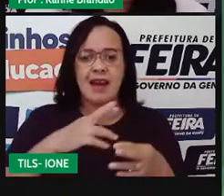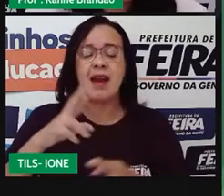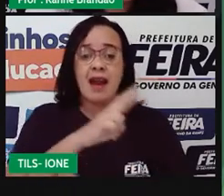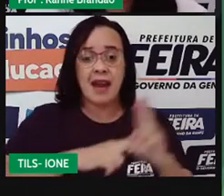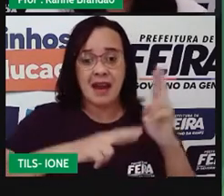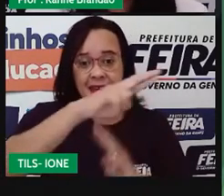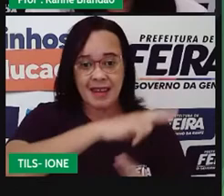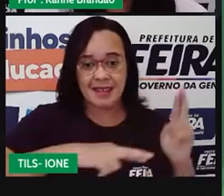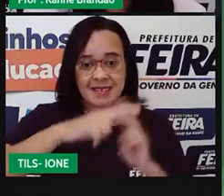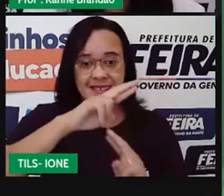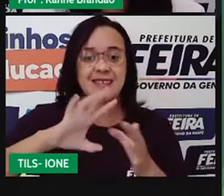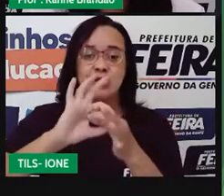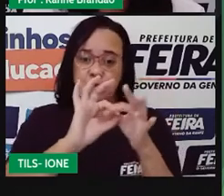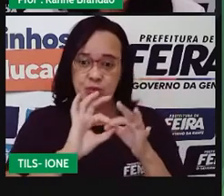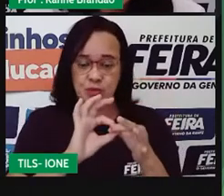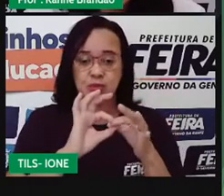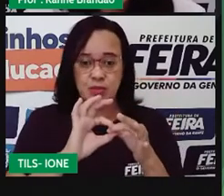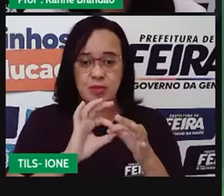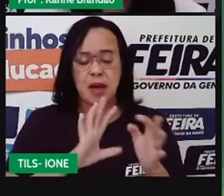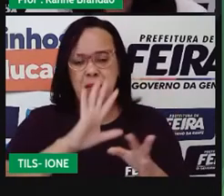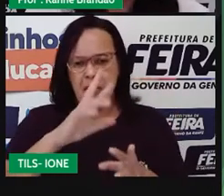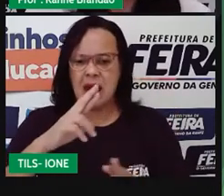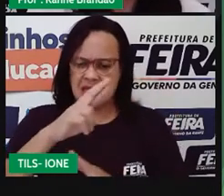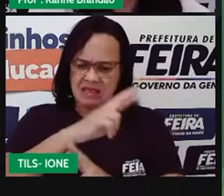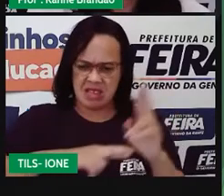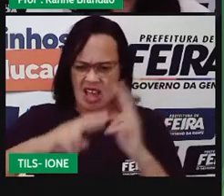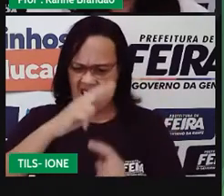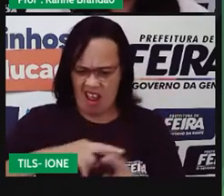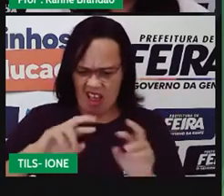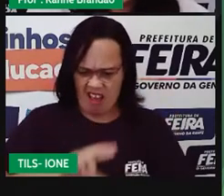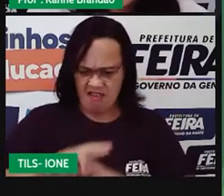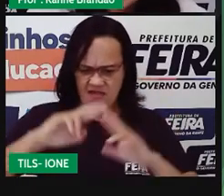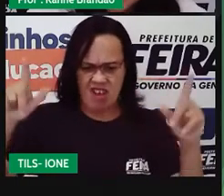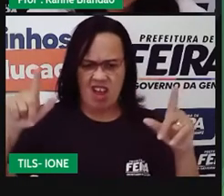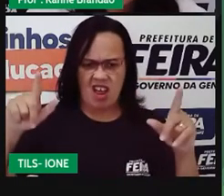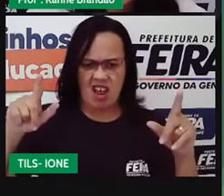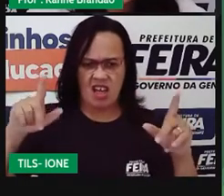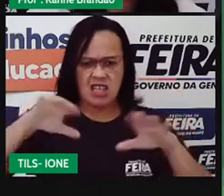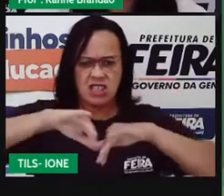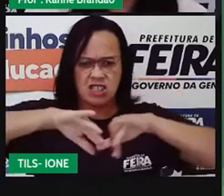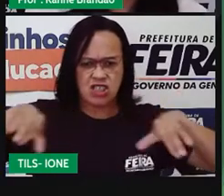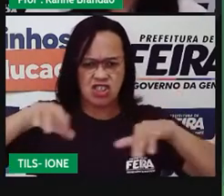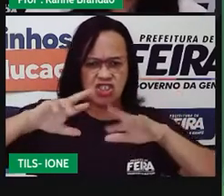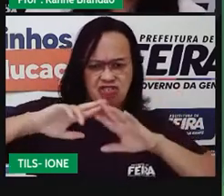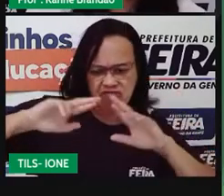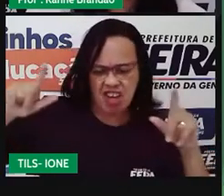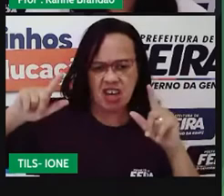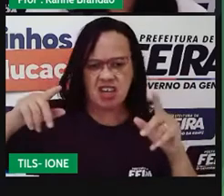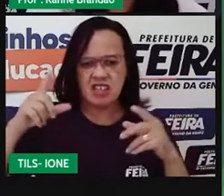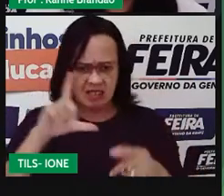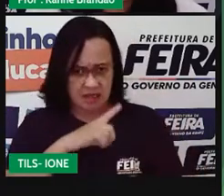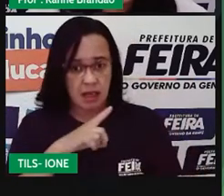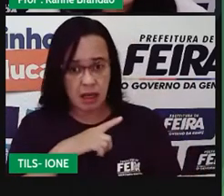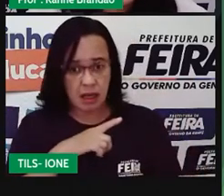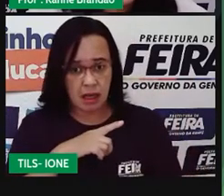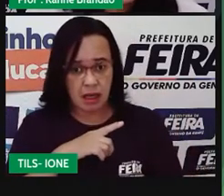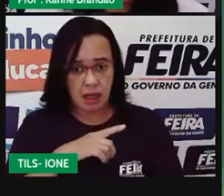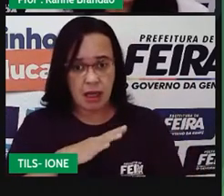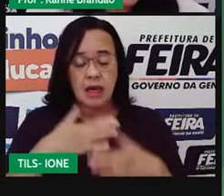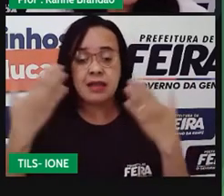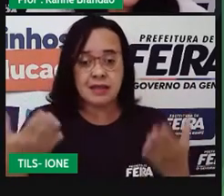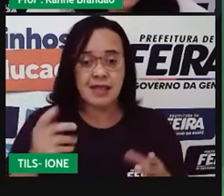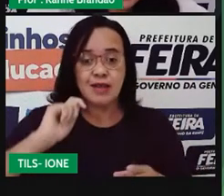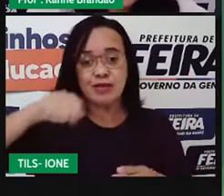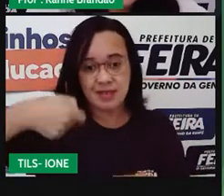ter também relações desarmônicas, né? O que são relações desarmônicas? São relações negativas.